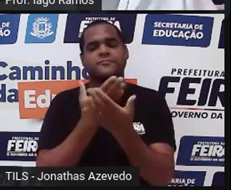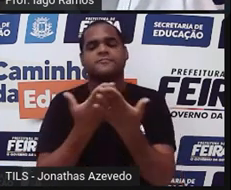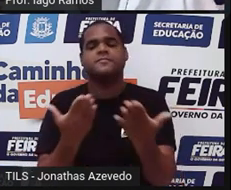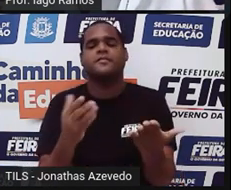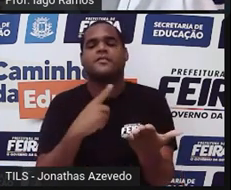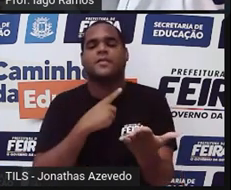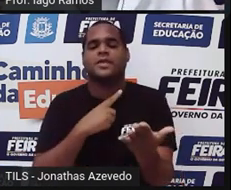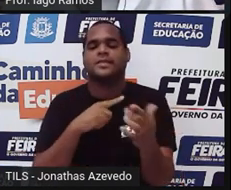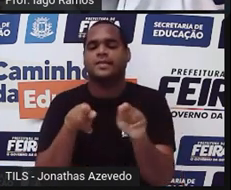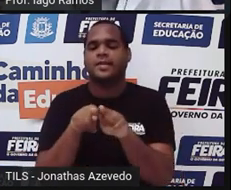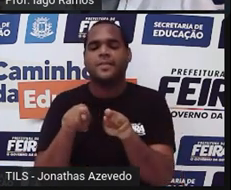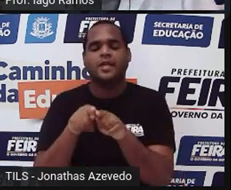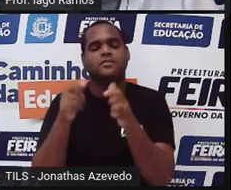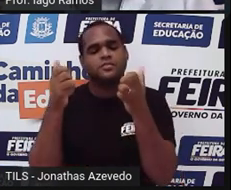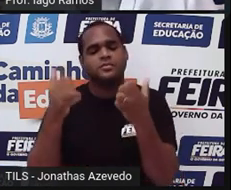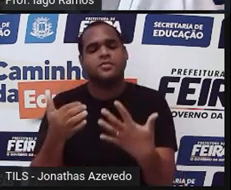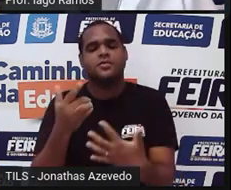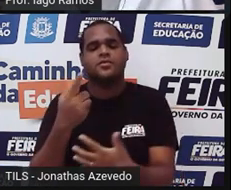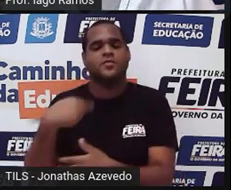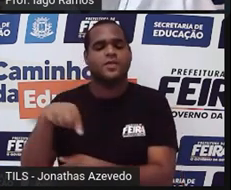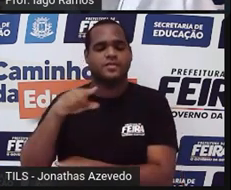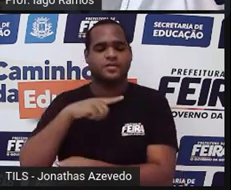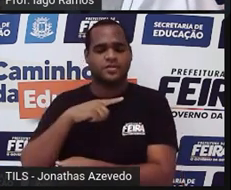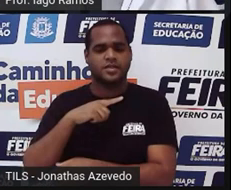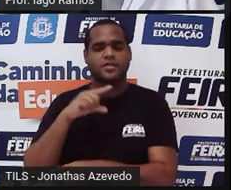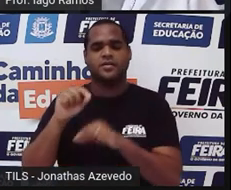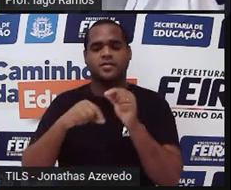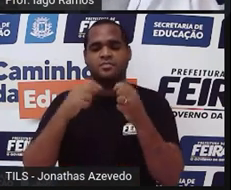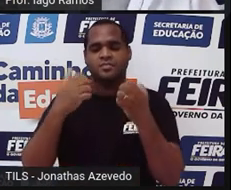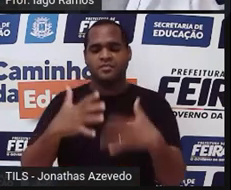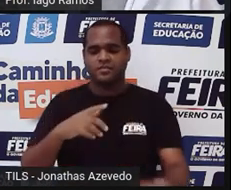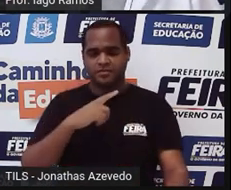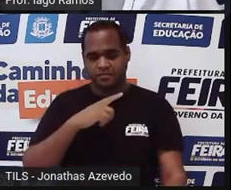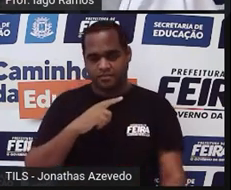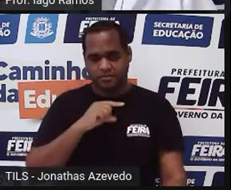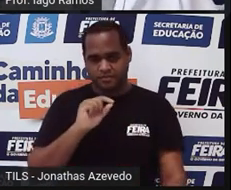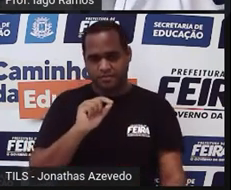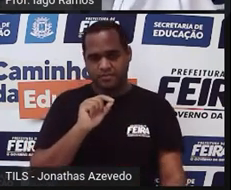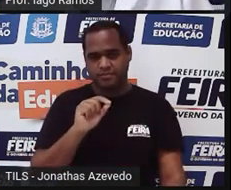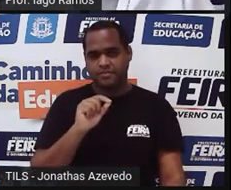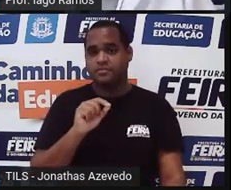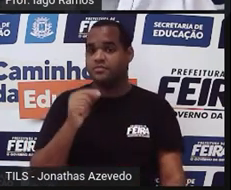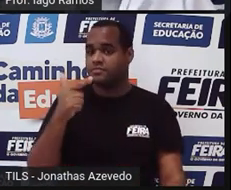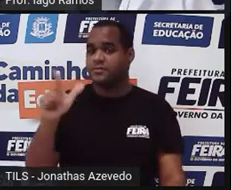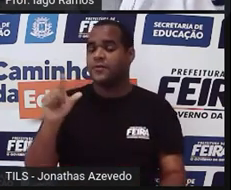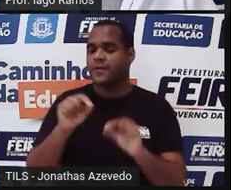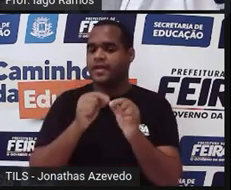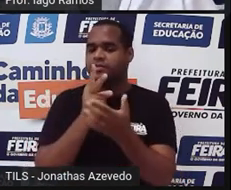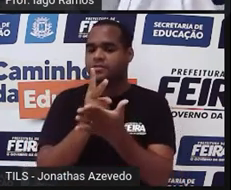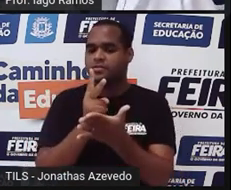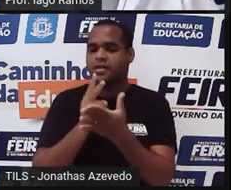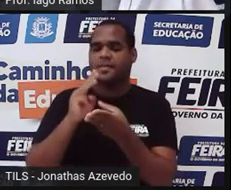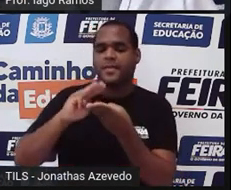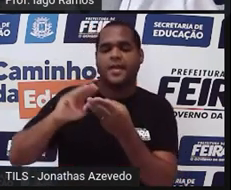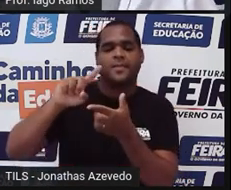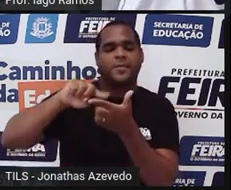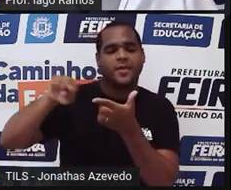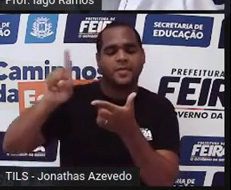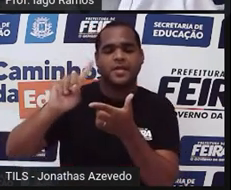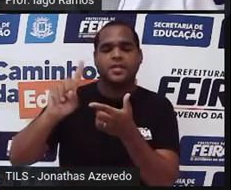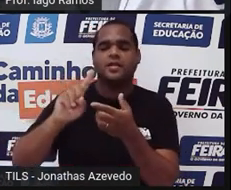Mas a gente vai ficar por aqui. Desde já até a próxima. O recado de sempre não esquece. Matemática não é problema.